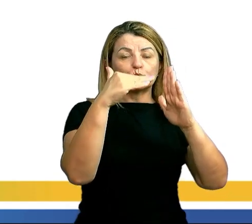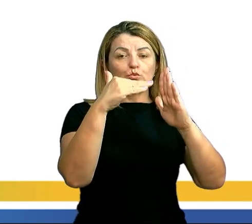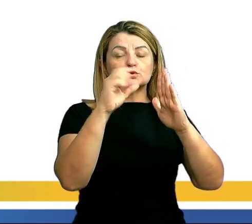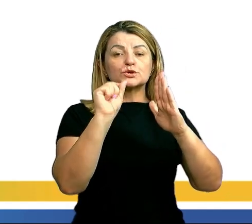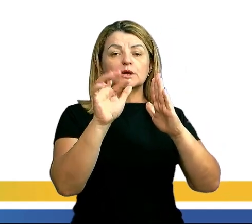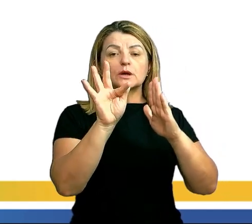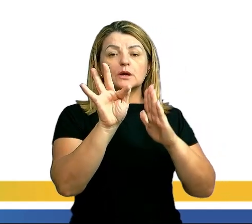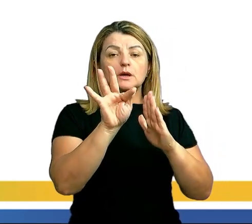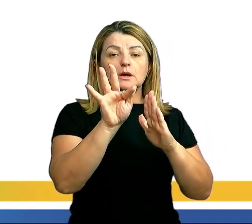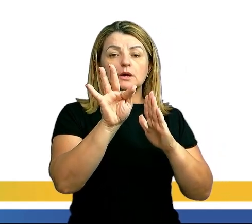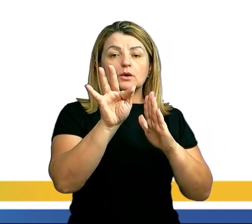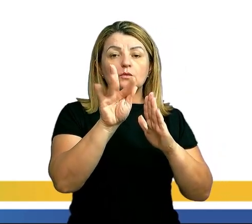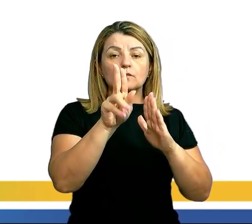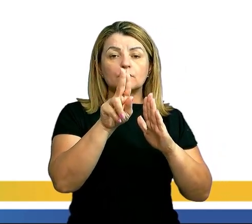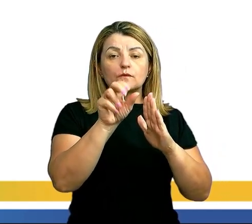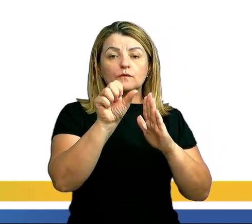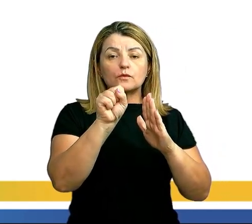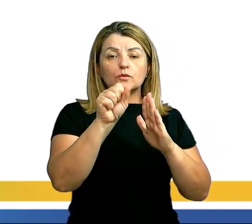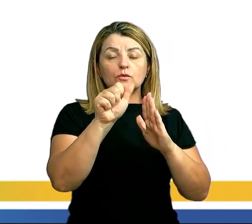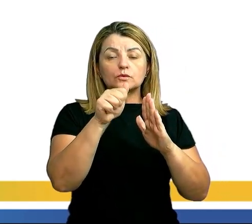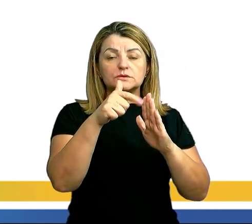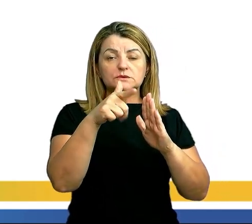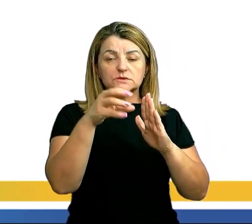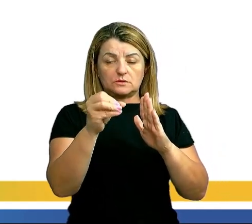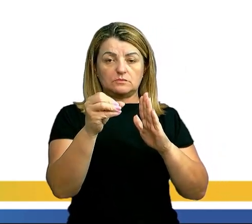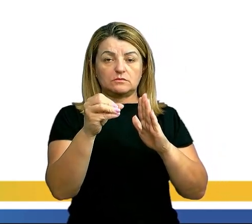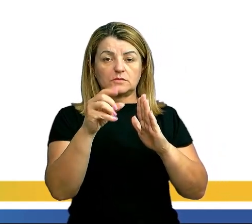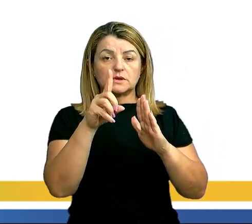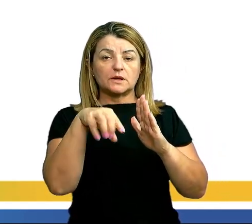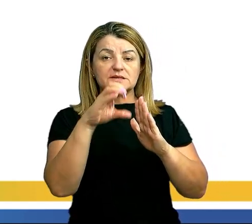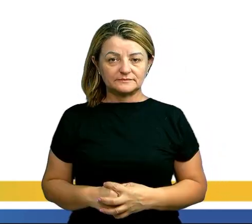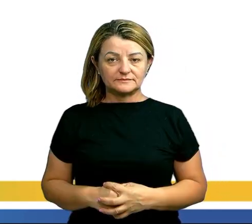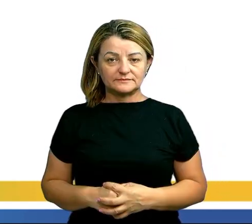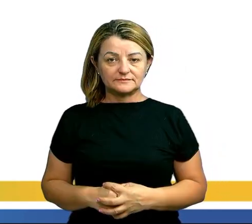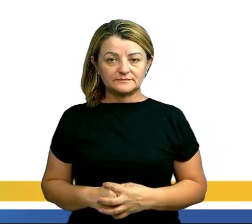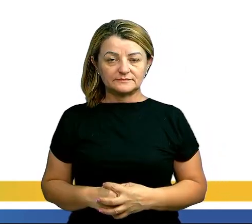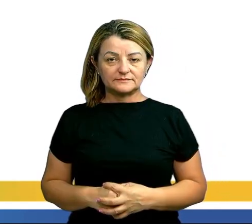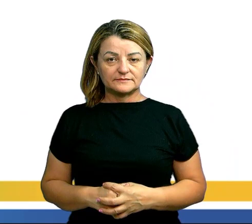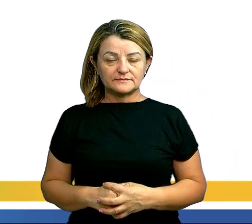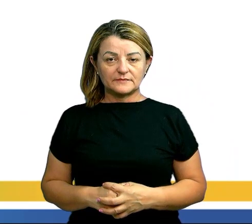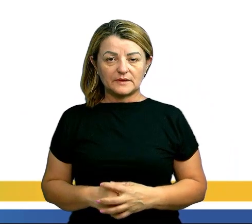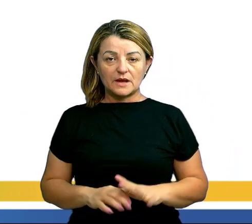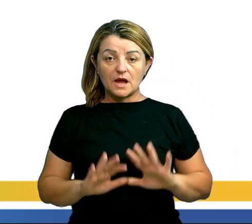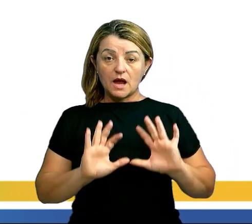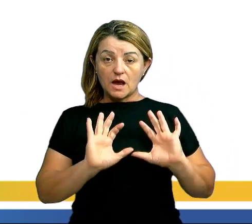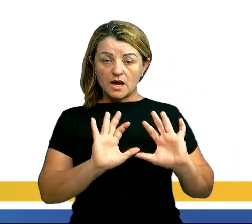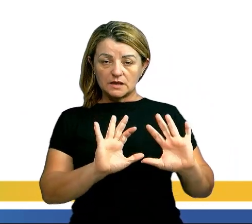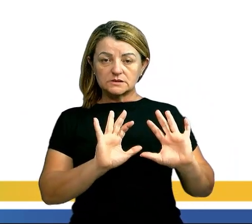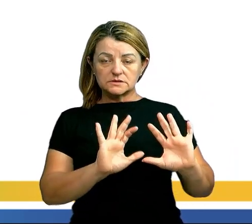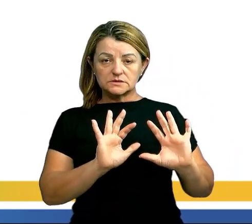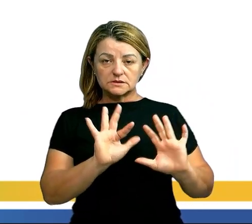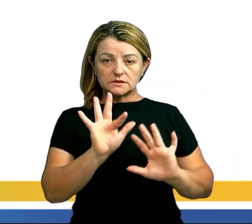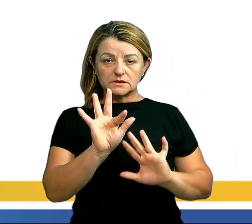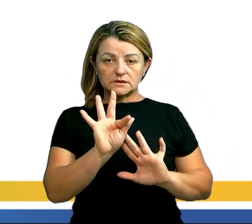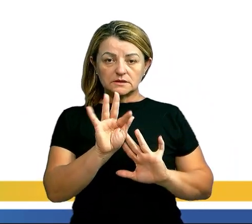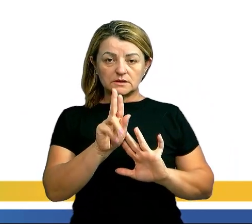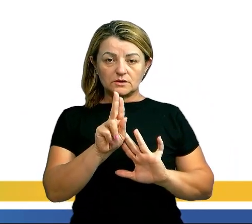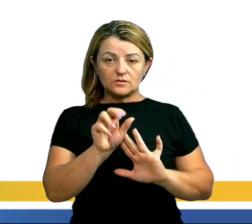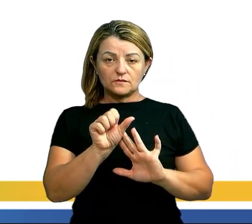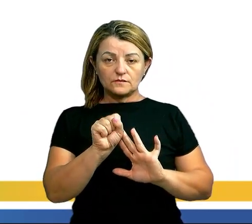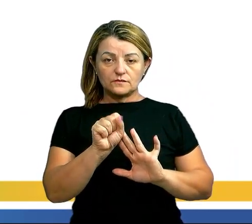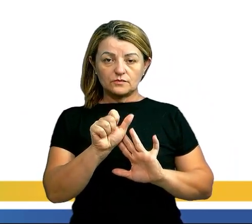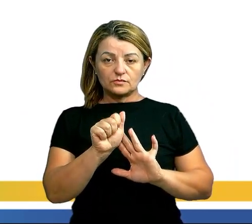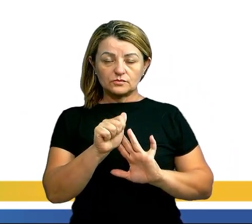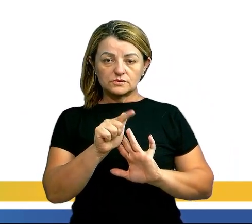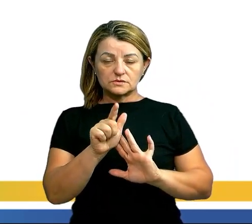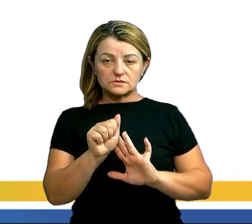isso, na física, dizemos que ele é equivalente a zero graus Celsius. Nesse estado de fusão, ele está passando por um processo de